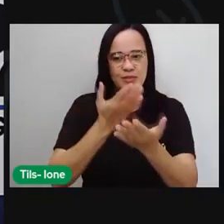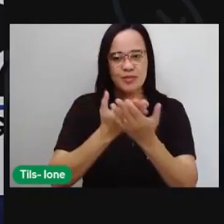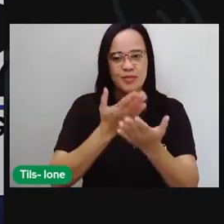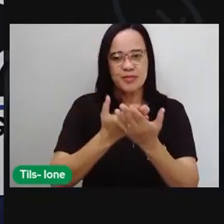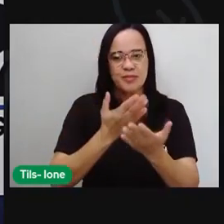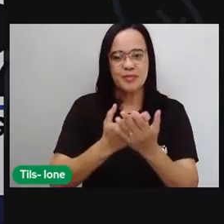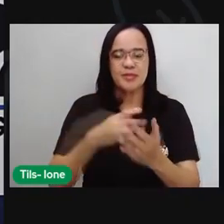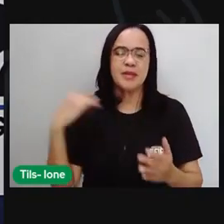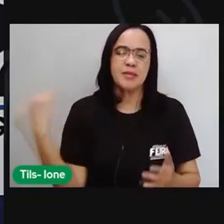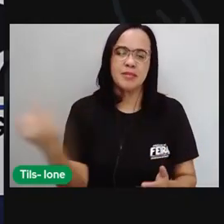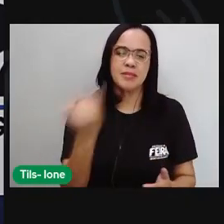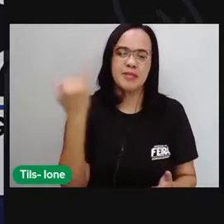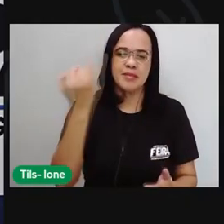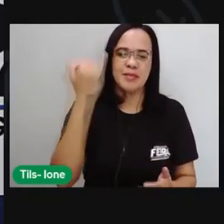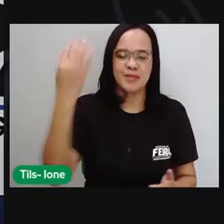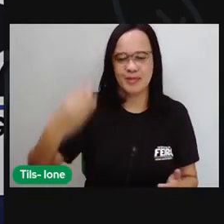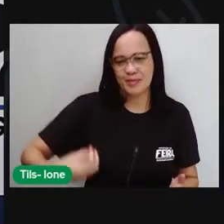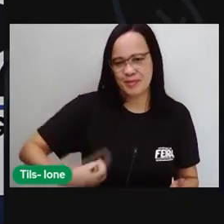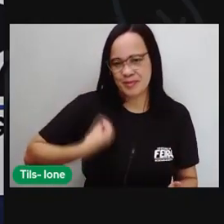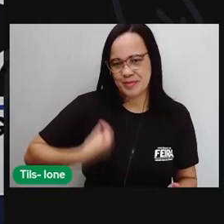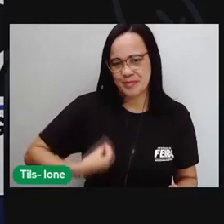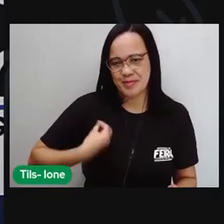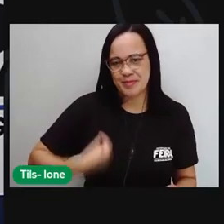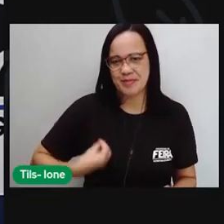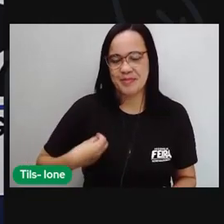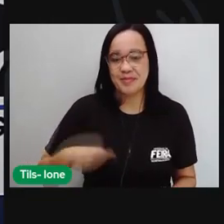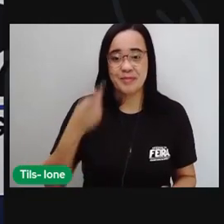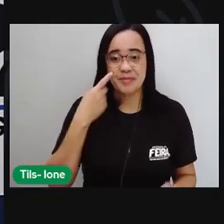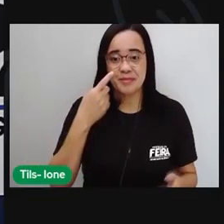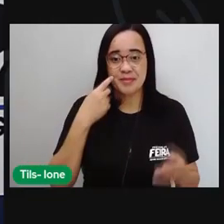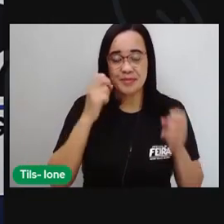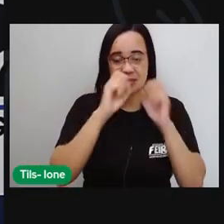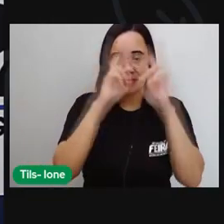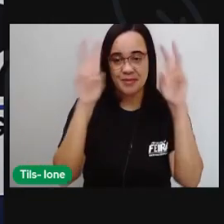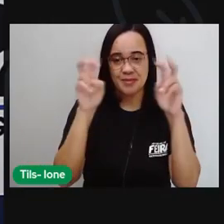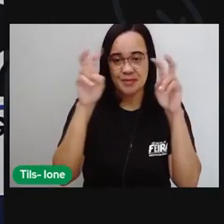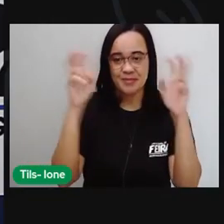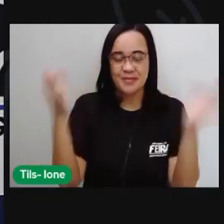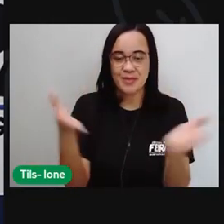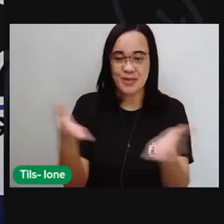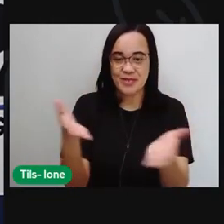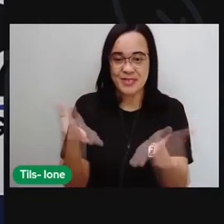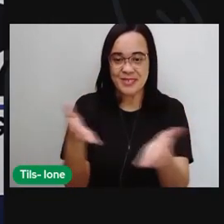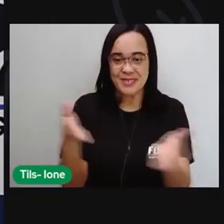aí que é muito importante para a sua vida. Vamos lá saber sobre o assunto da aula de hoje?